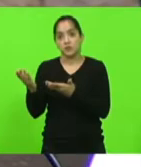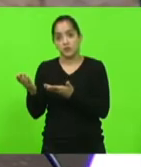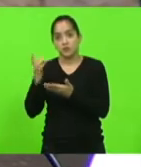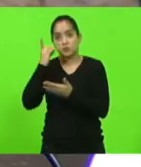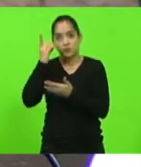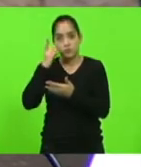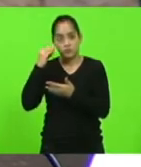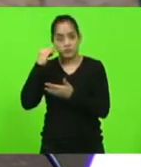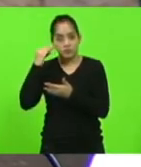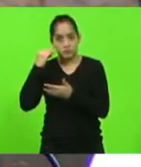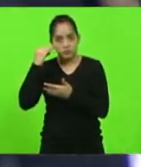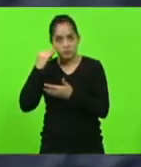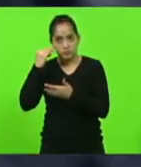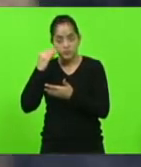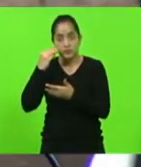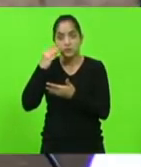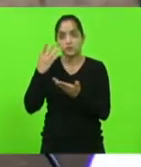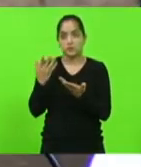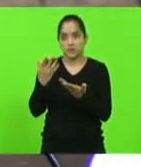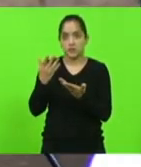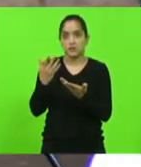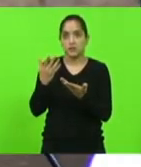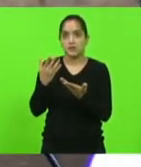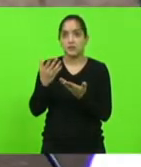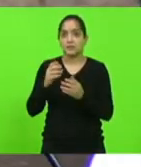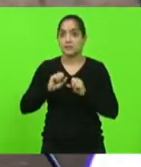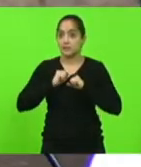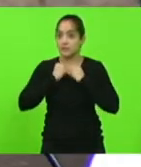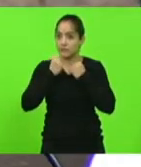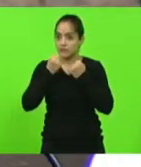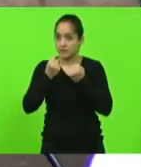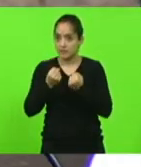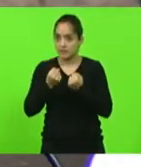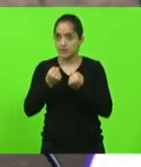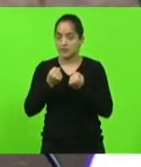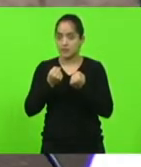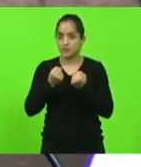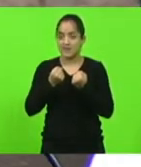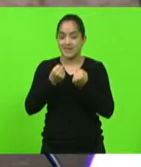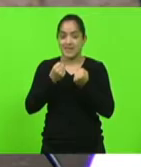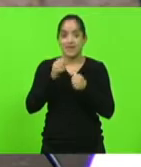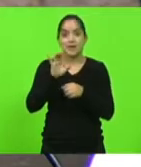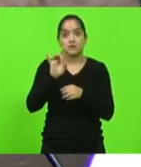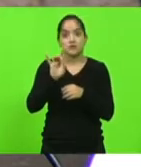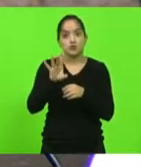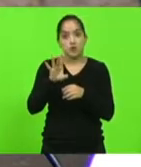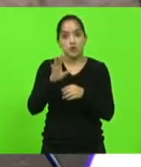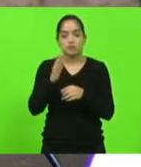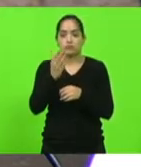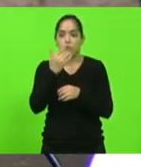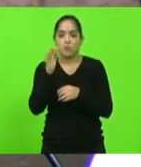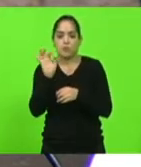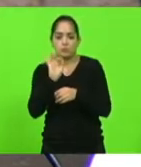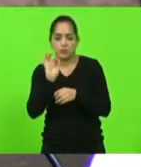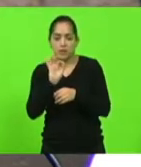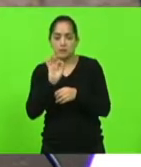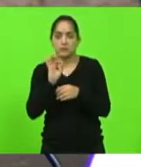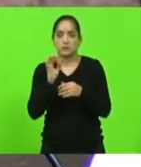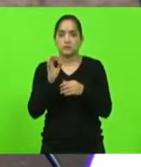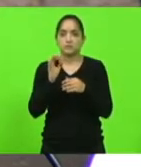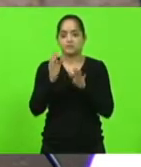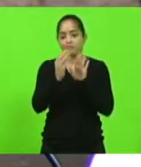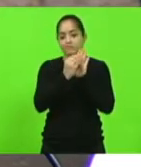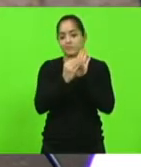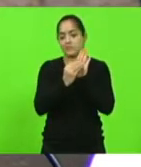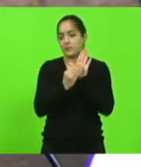Márcio com toda a boa intenção está defendendo aqui é com jejum especificamente isso não está no projeto de fato não há